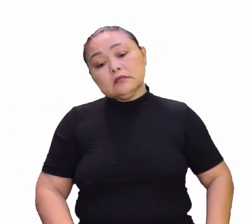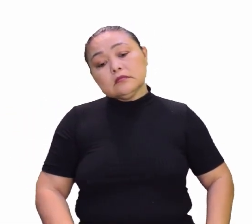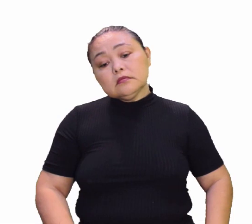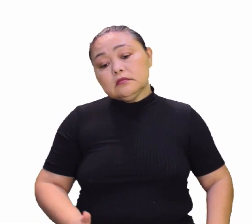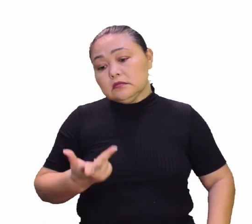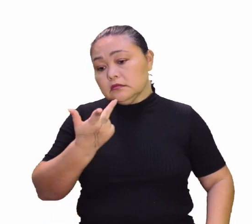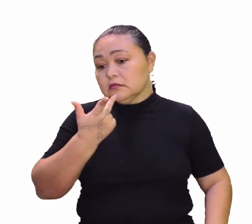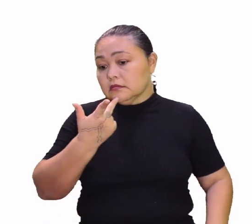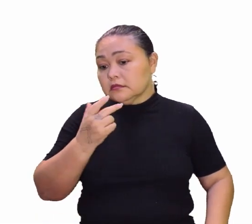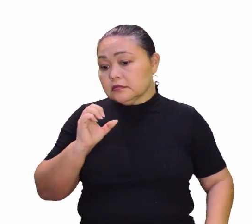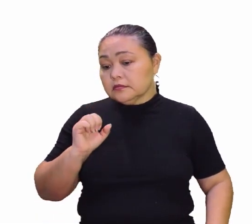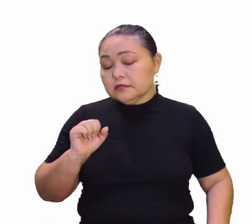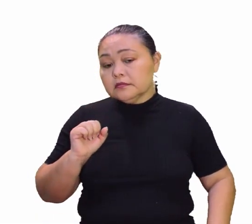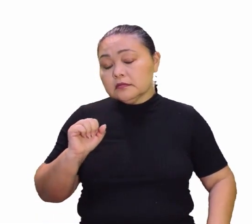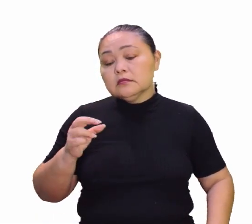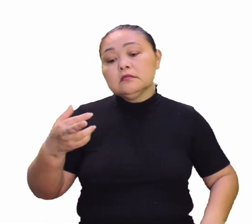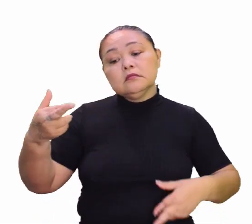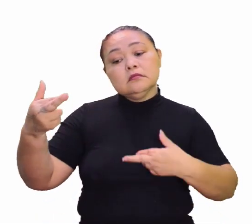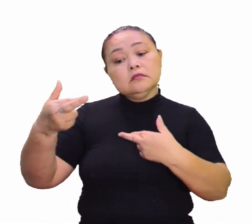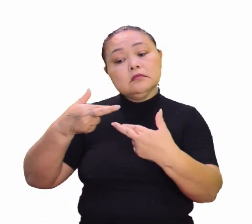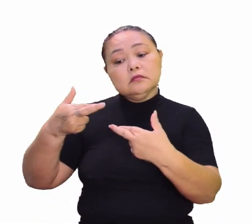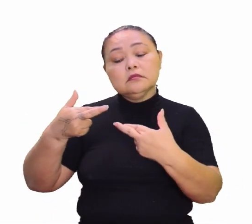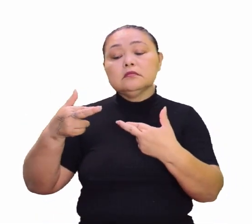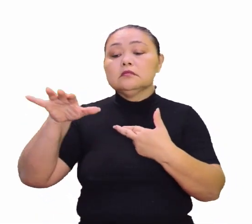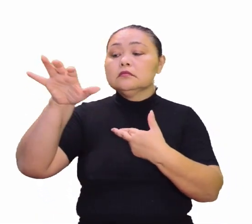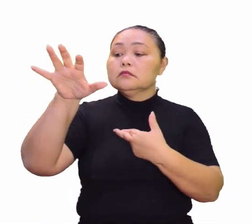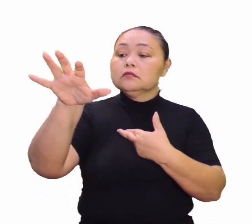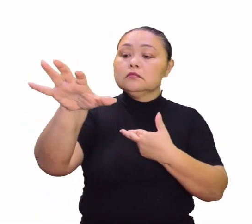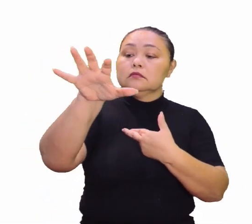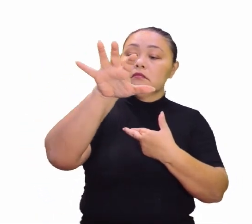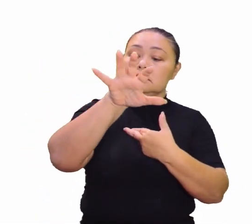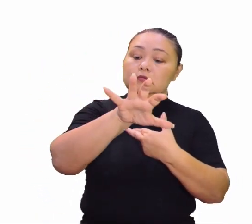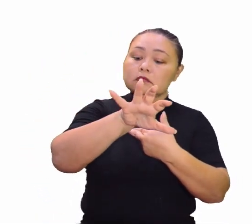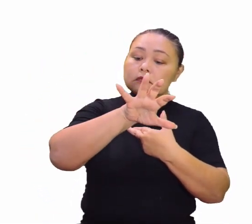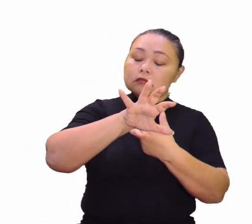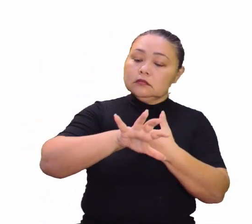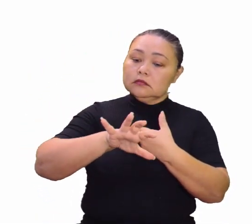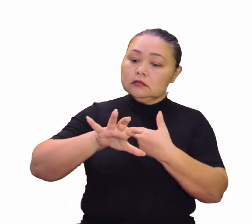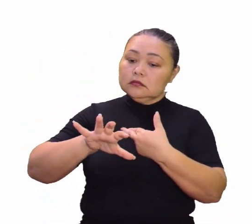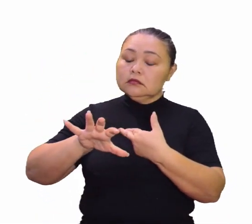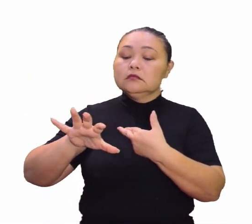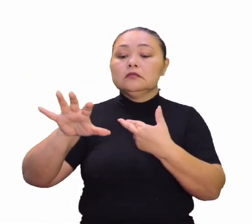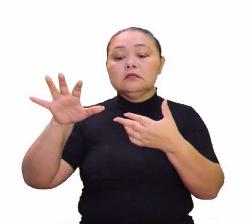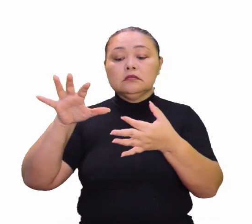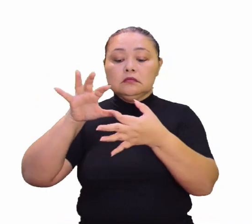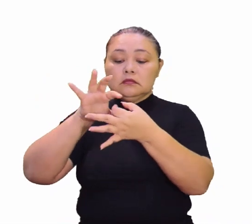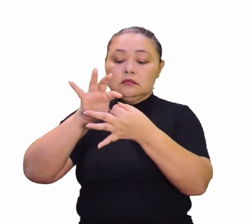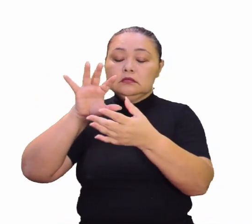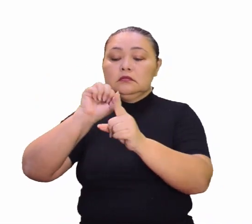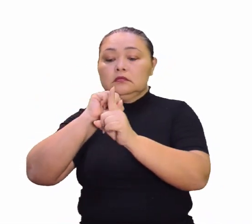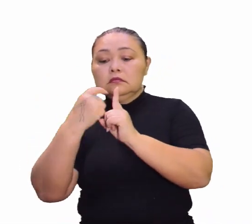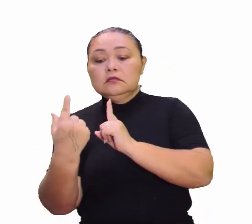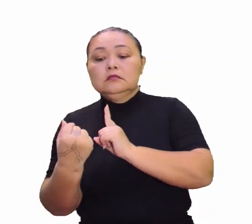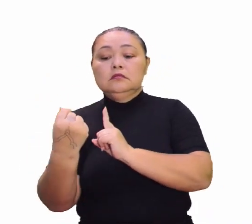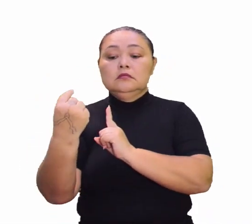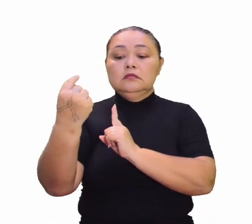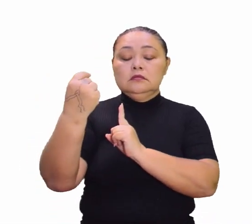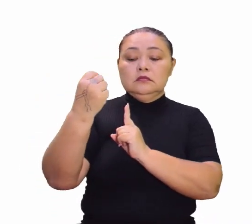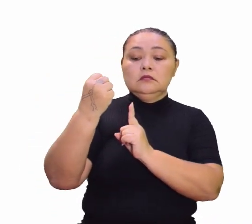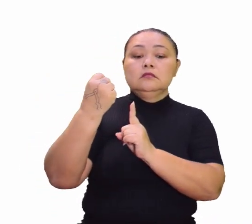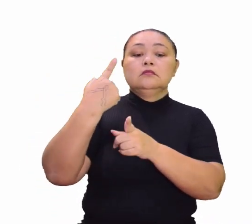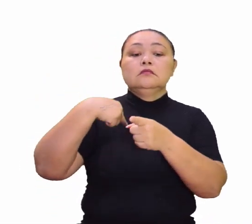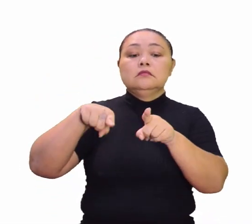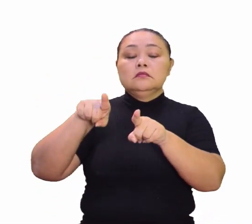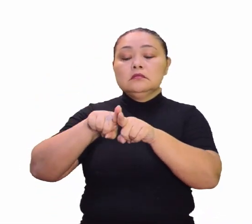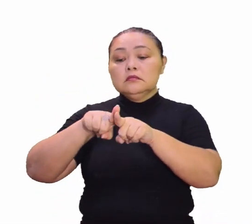Podemos, entendeu? Relacionar as três áreas, desenvolver as áreas sociais, econômica e